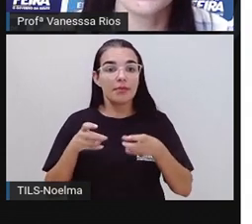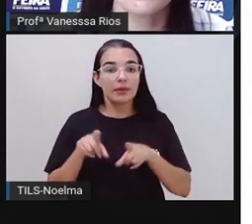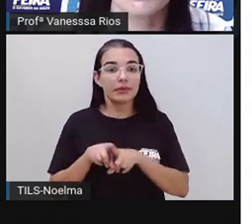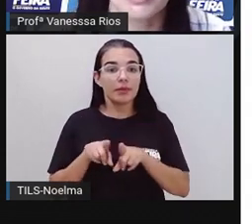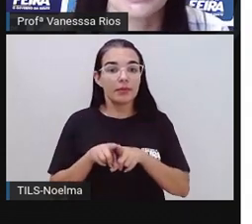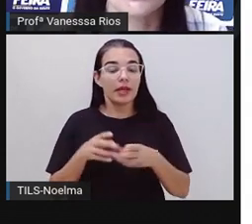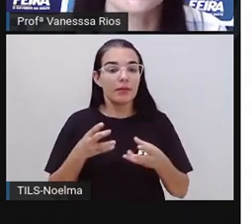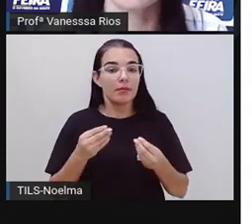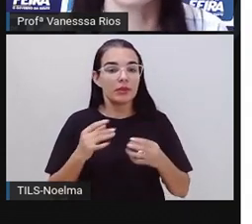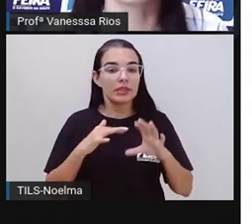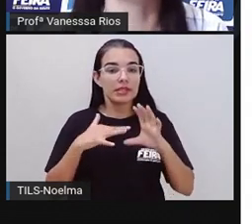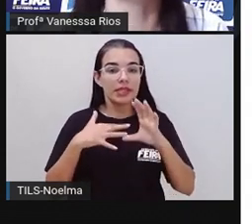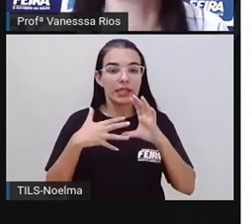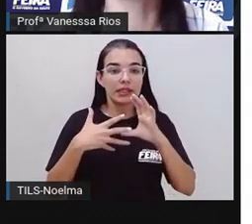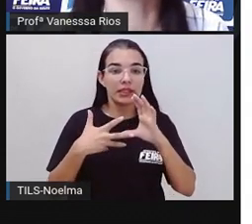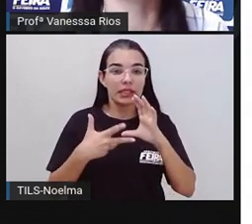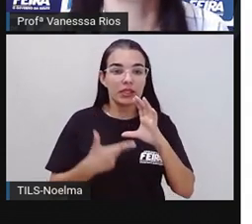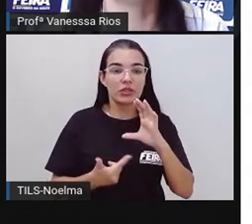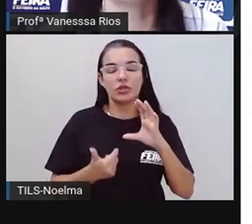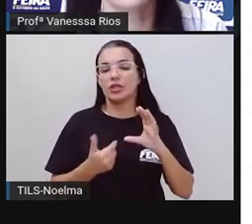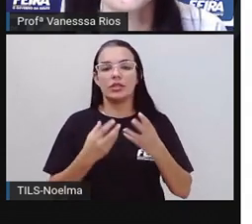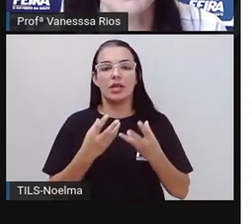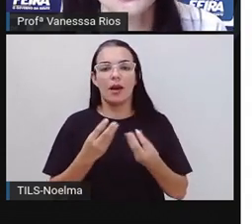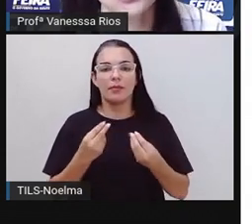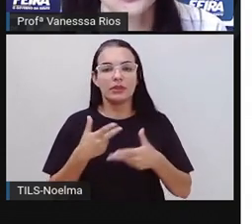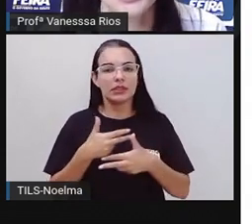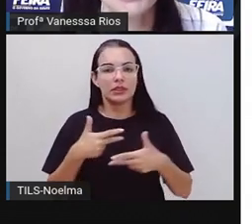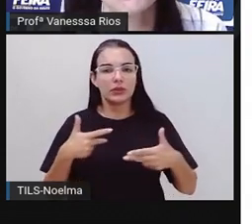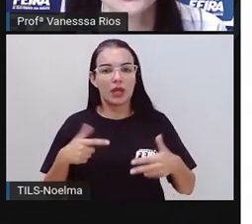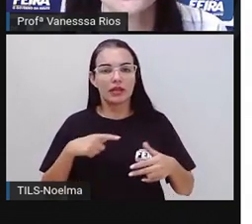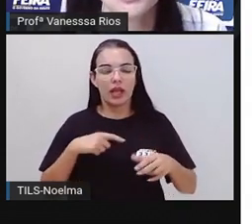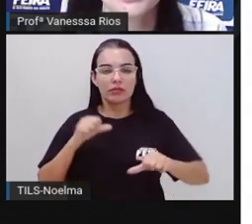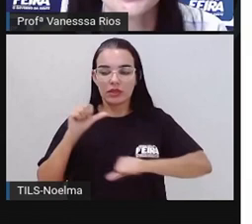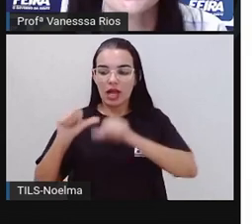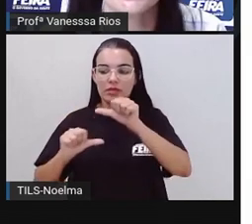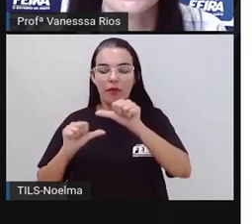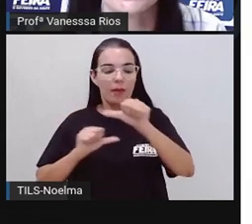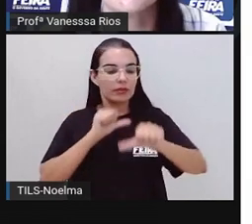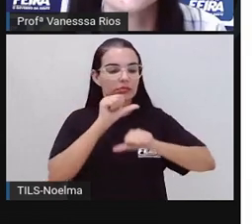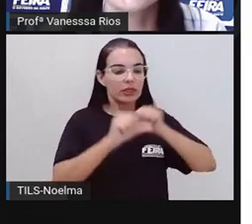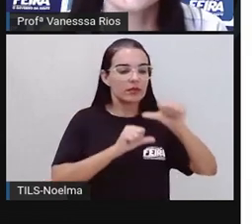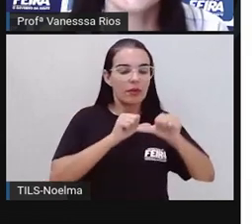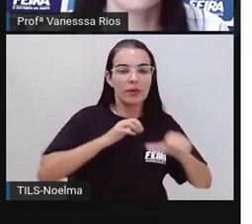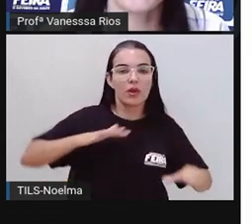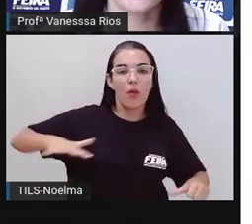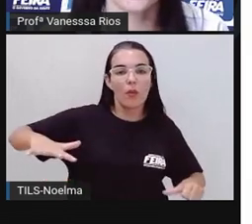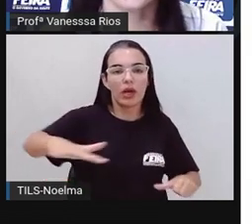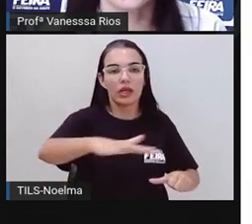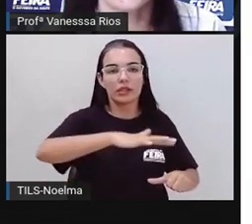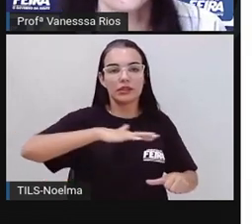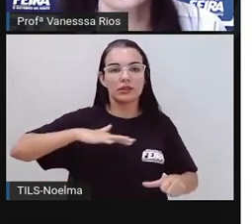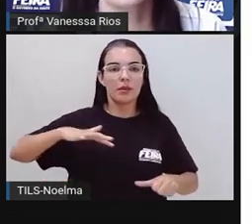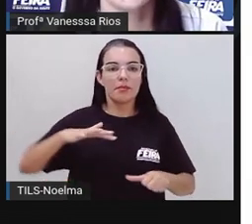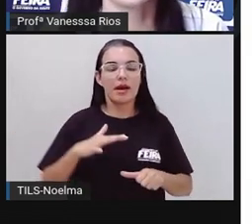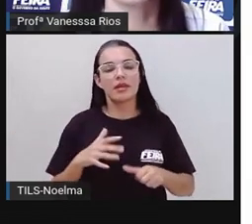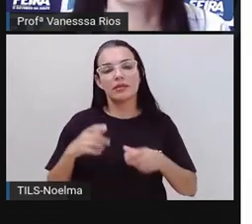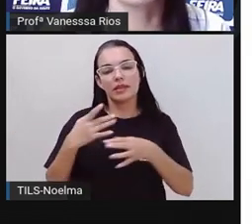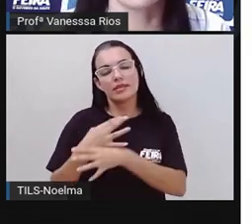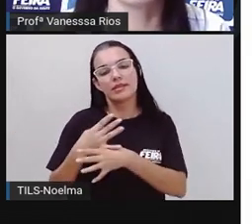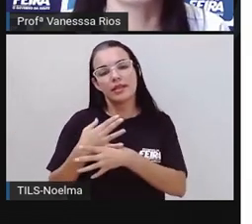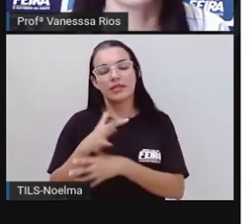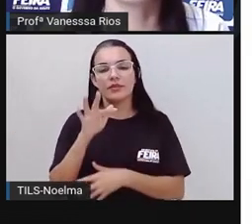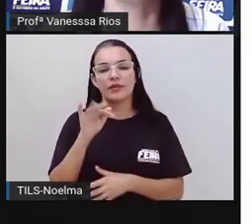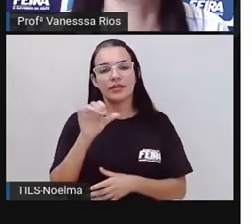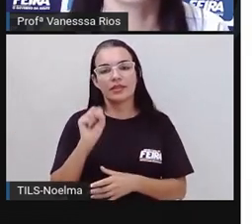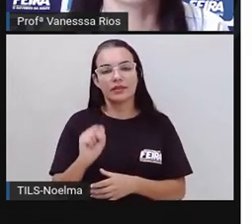acontecimentos, né? Foram transformando o espaço geográfico de Feira de Santana. E a partir disso, a gente